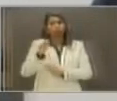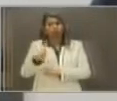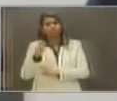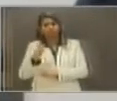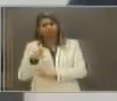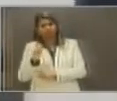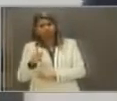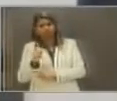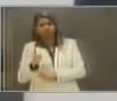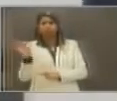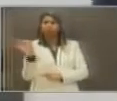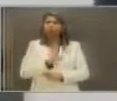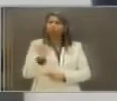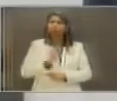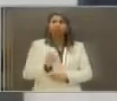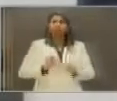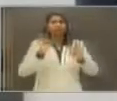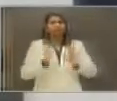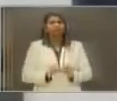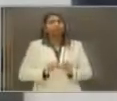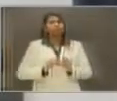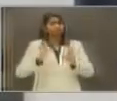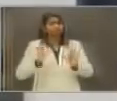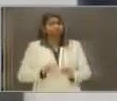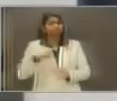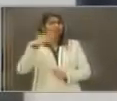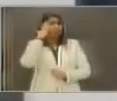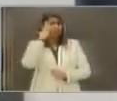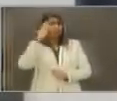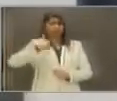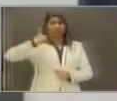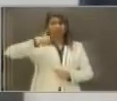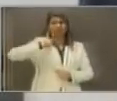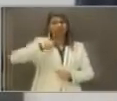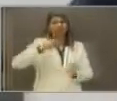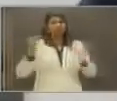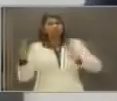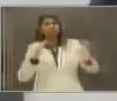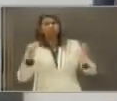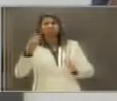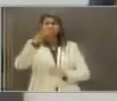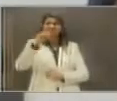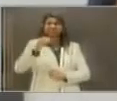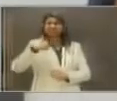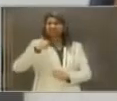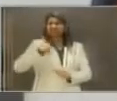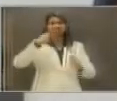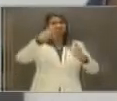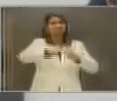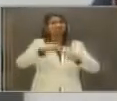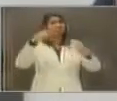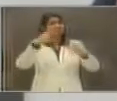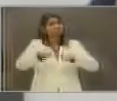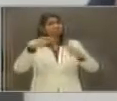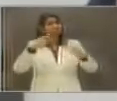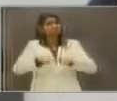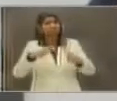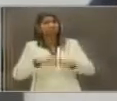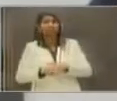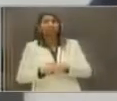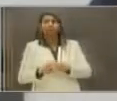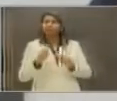proporcional. Por entender que a minha idade, na época, de pouco mais de 30 anos, não era conveniente e muito menos,